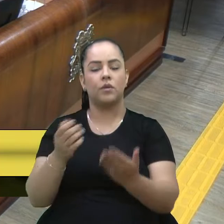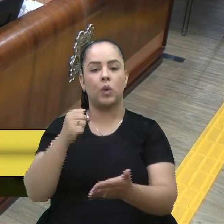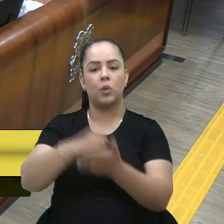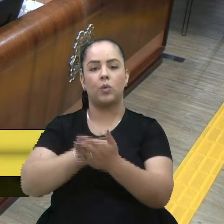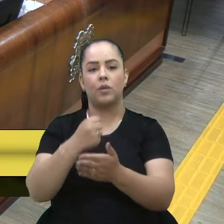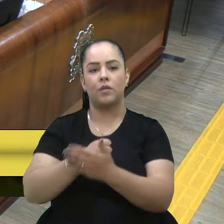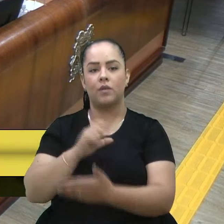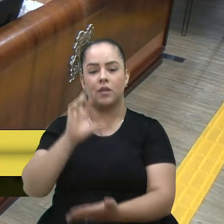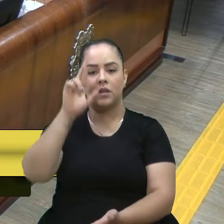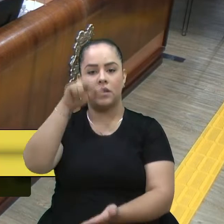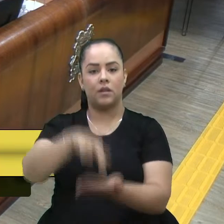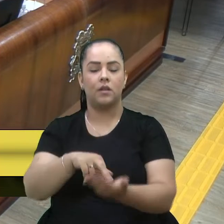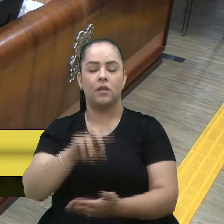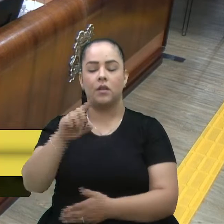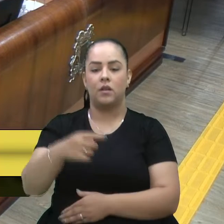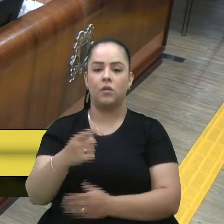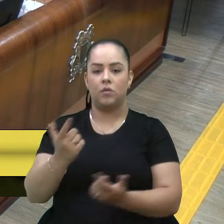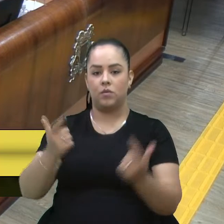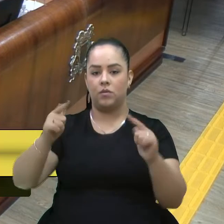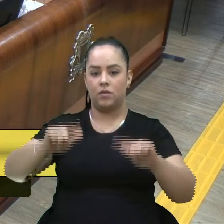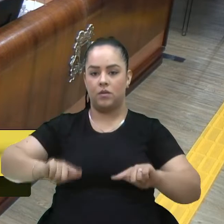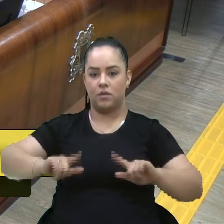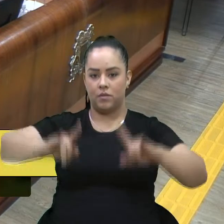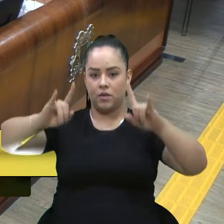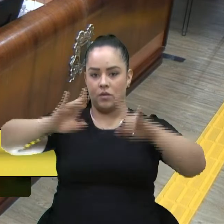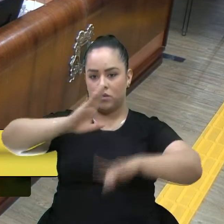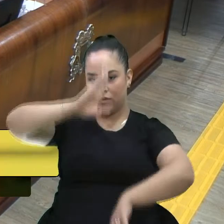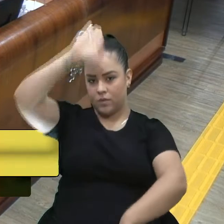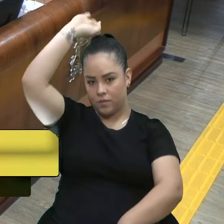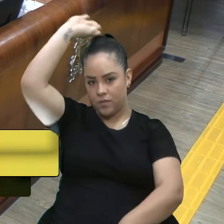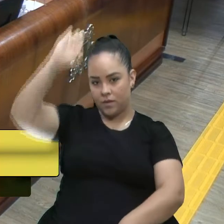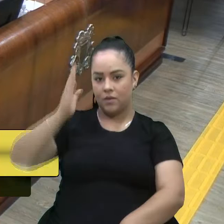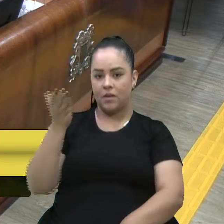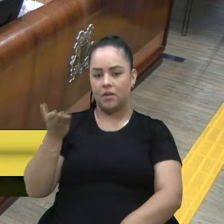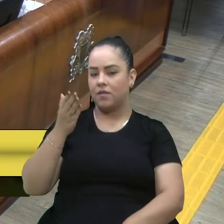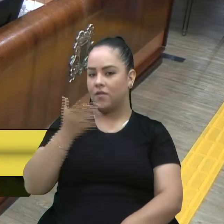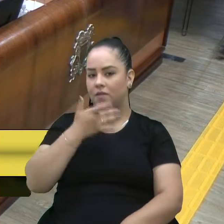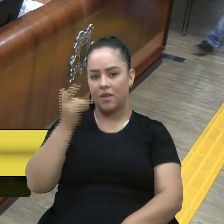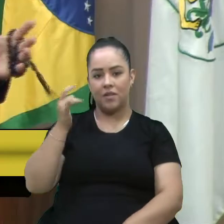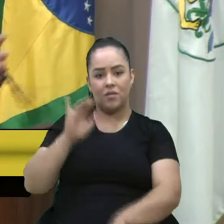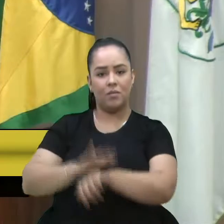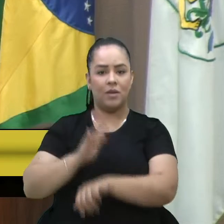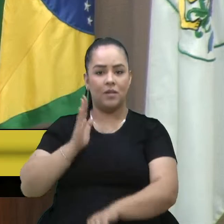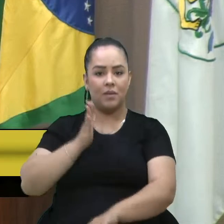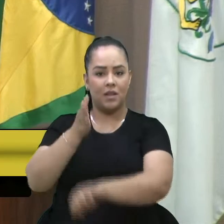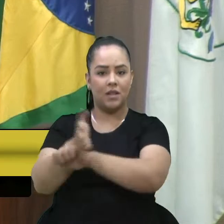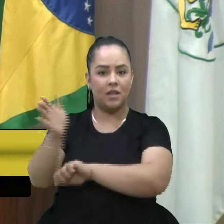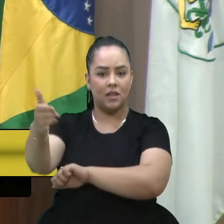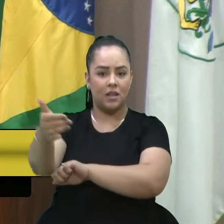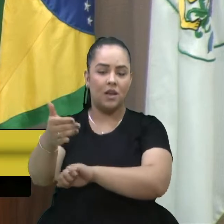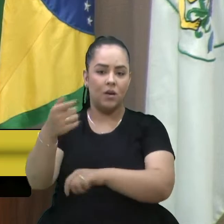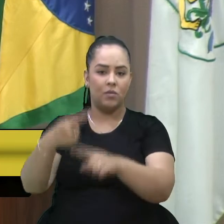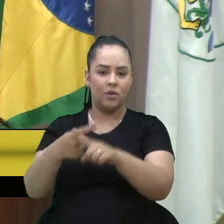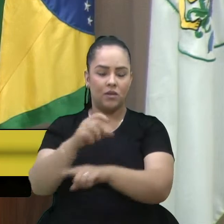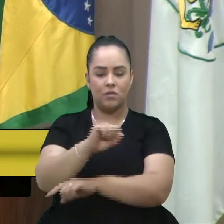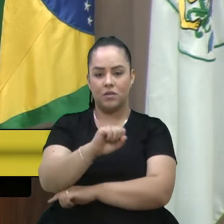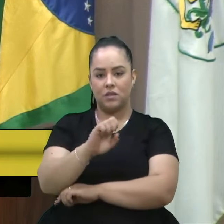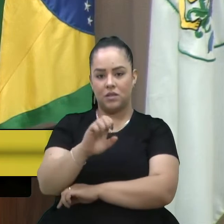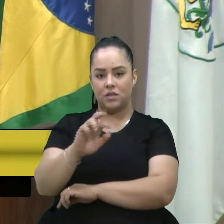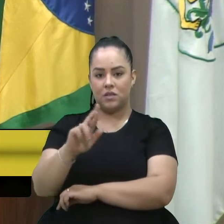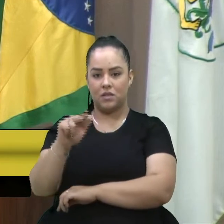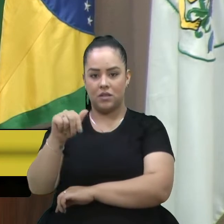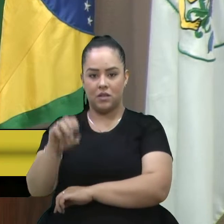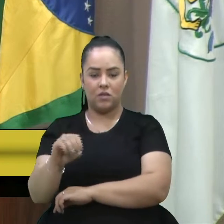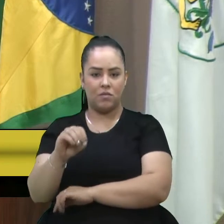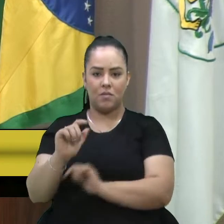tornar realidade, que é o quartel do corpo de bombeiro, esse trevo facilita até o acesso. Porque o Serrano hoje é um dos maiores bairros de